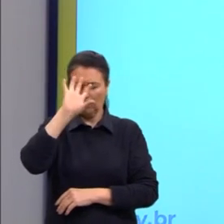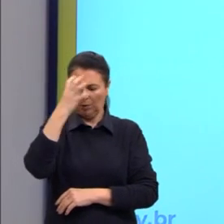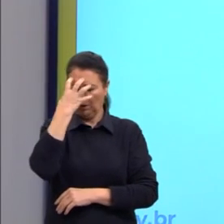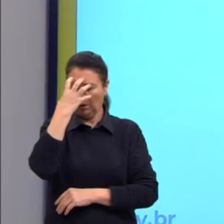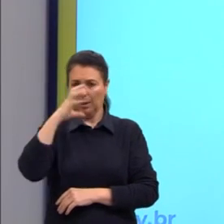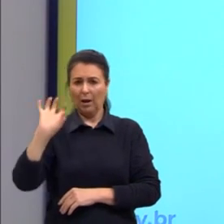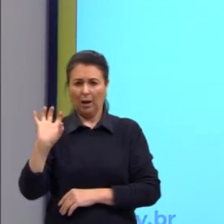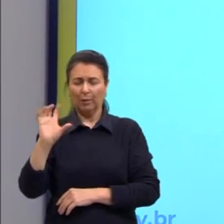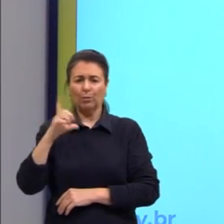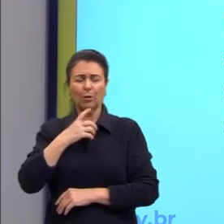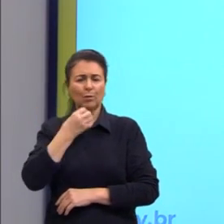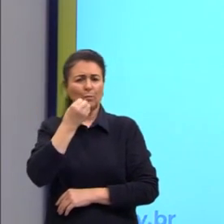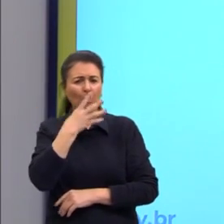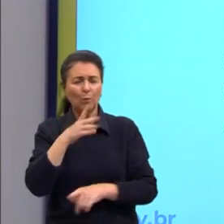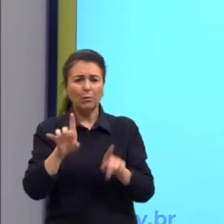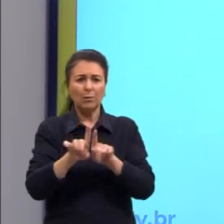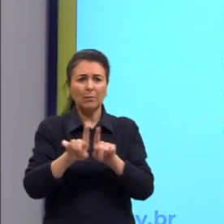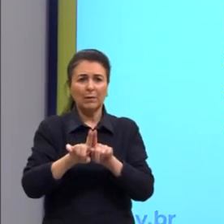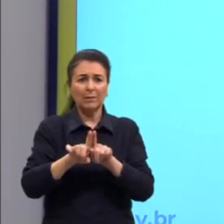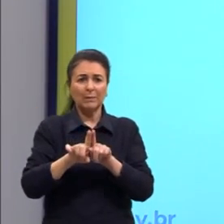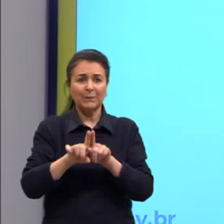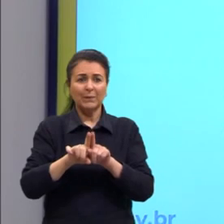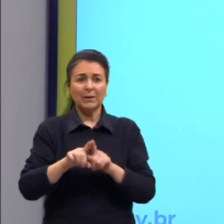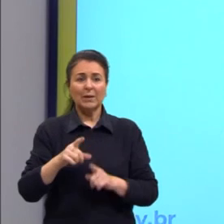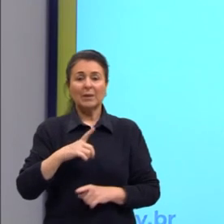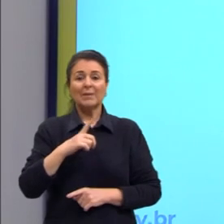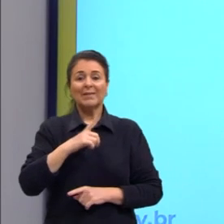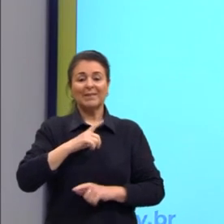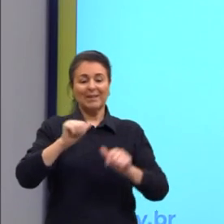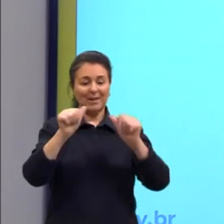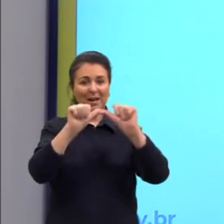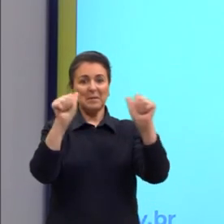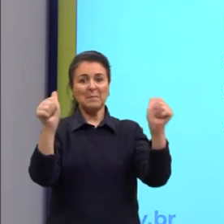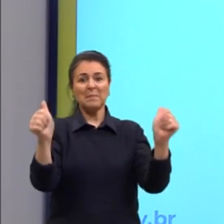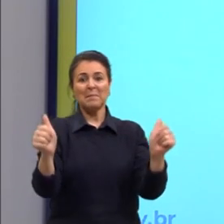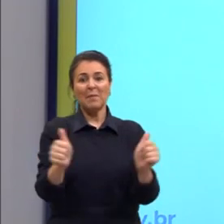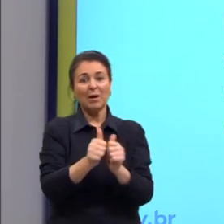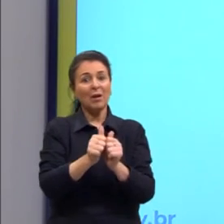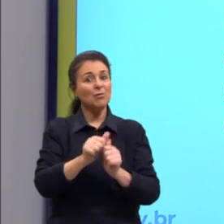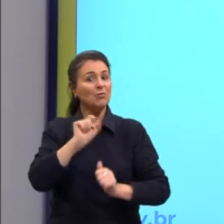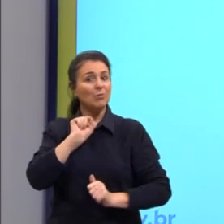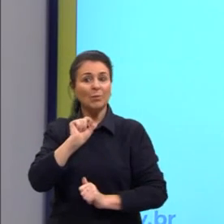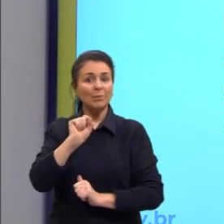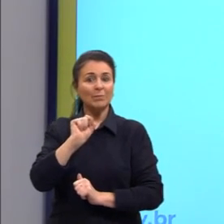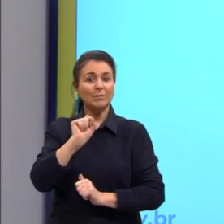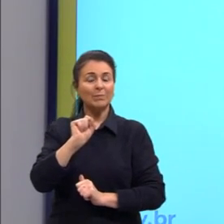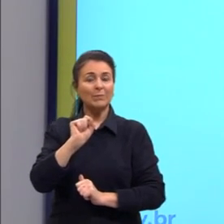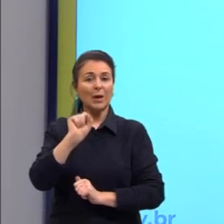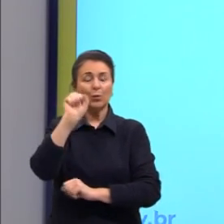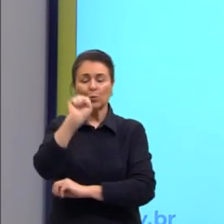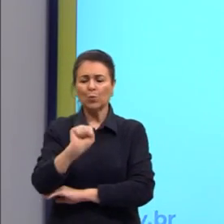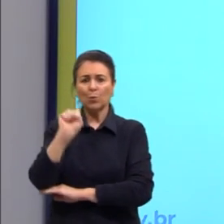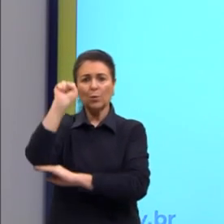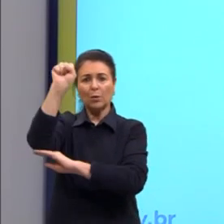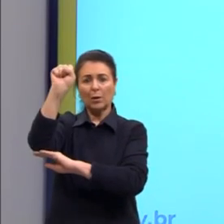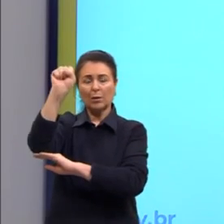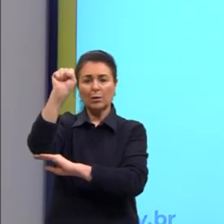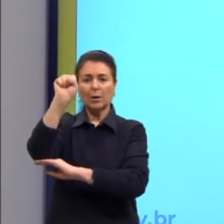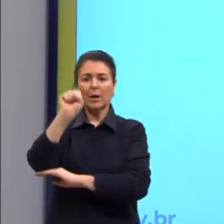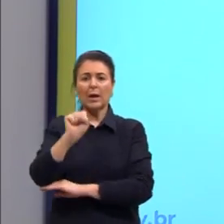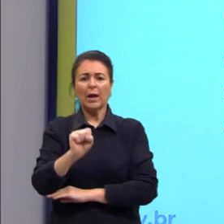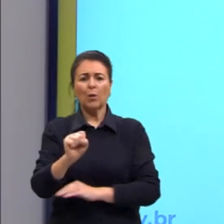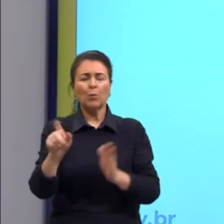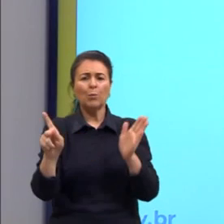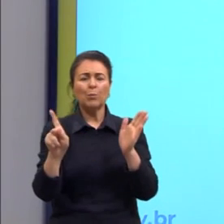incorruptível. Então, nós temos ali essa imagem heróica. E eu vou dizer que nem é um indígena, que é um índio, que é aquela